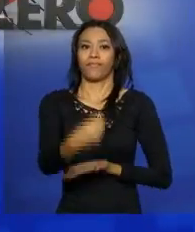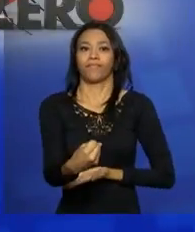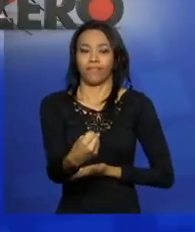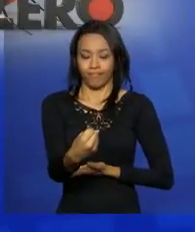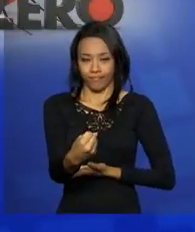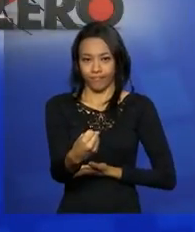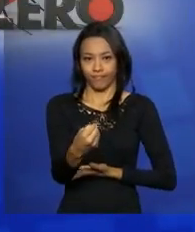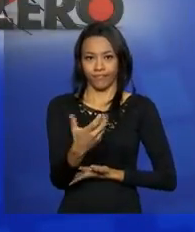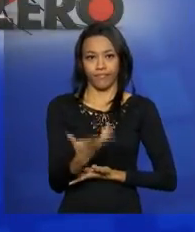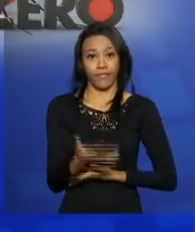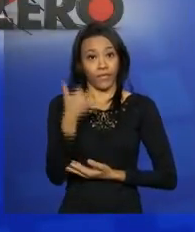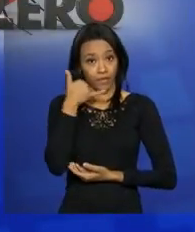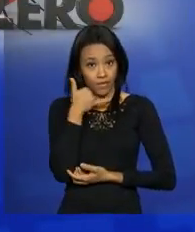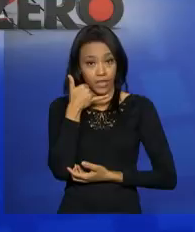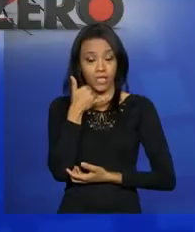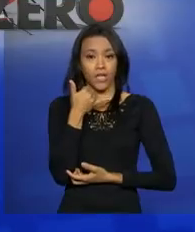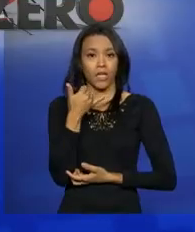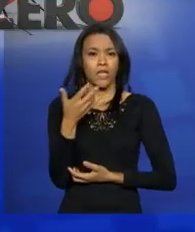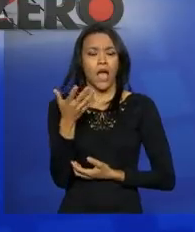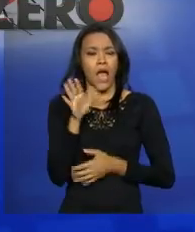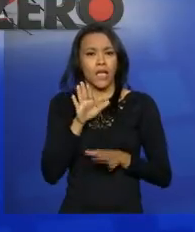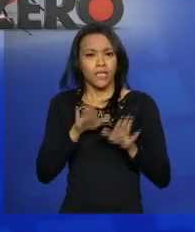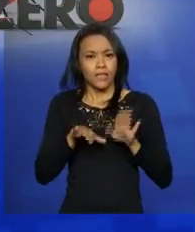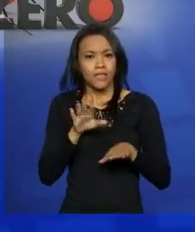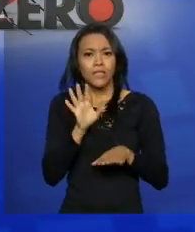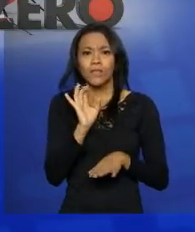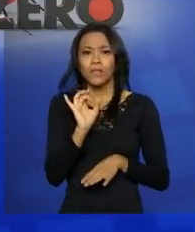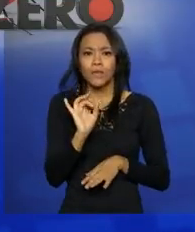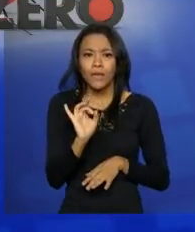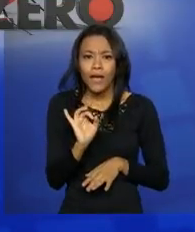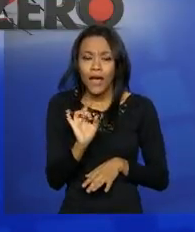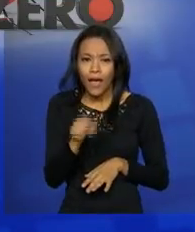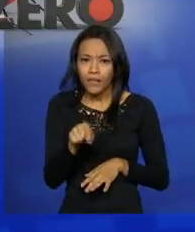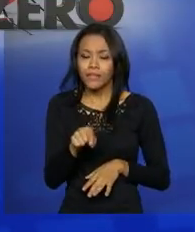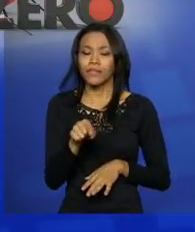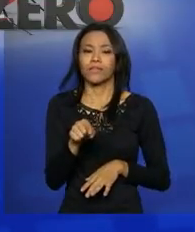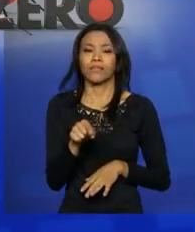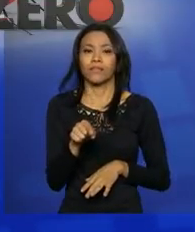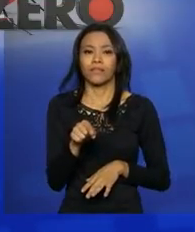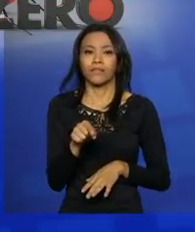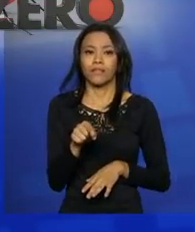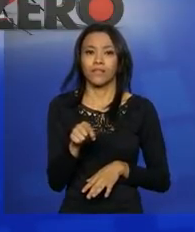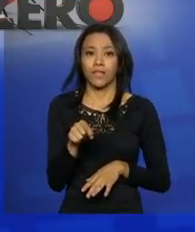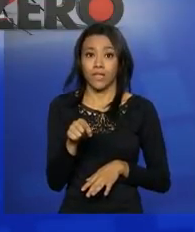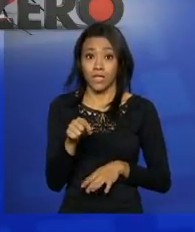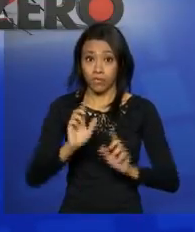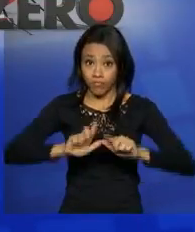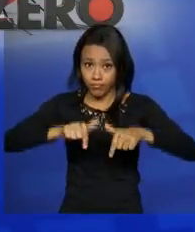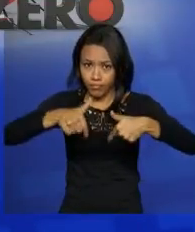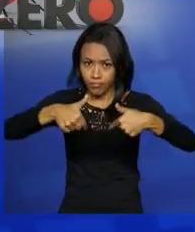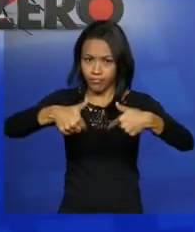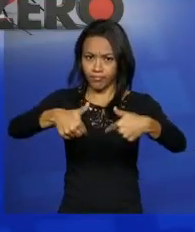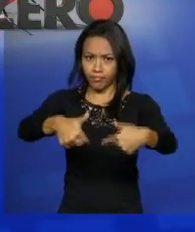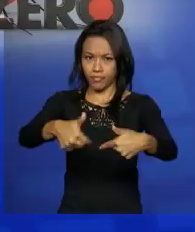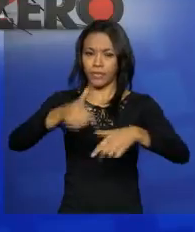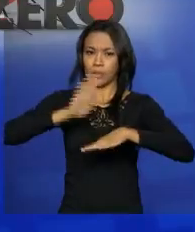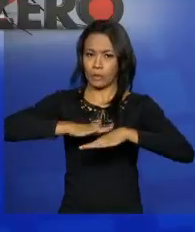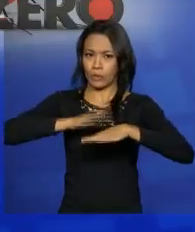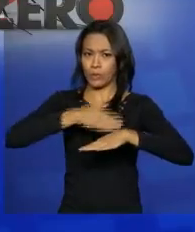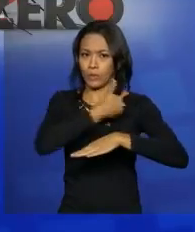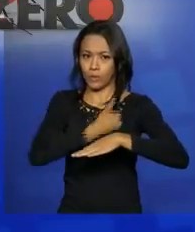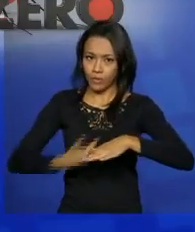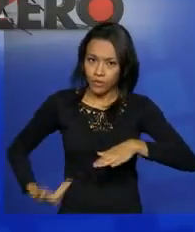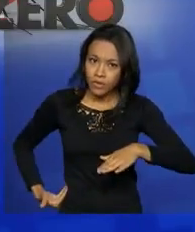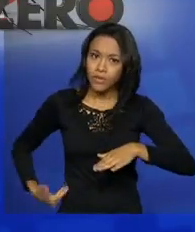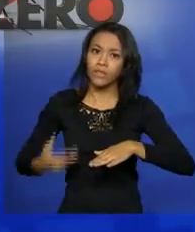O foco são os jovens. Porque às vezes, não é, se não existe essa ação forte do poder público, da sociedade,